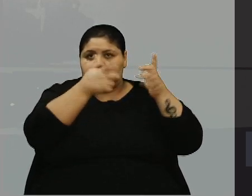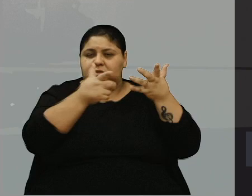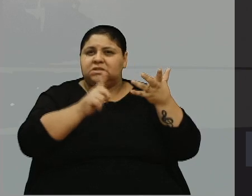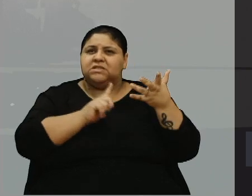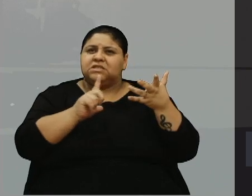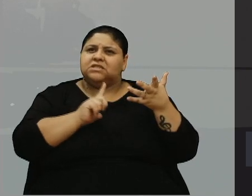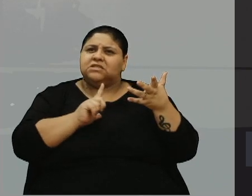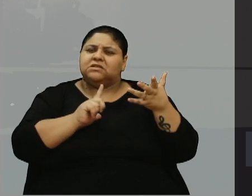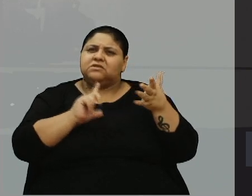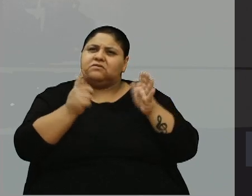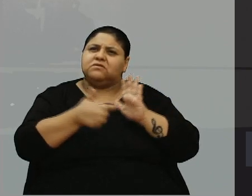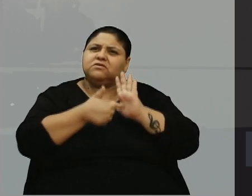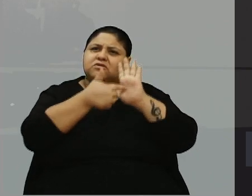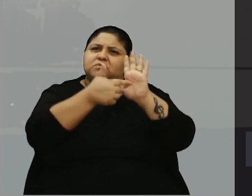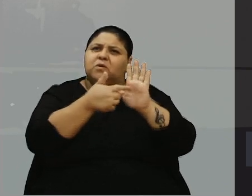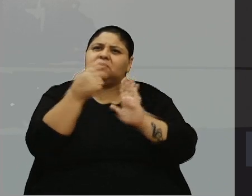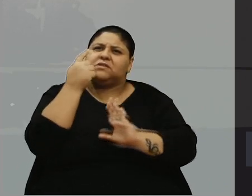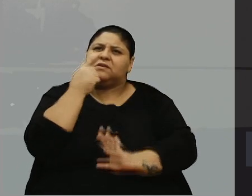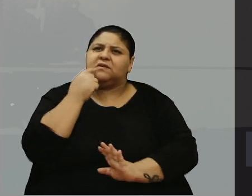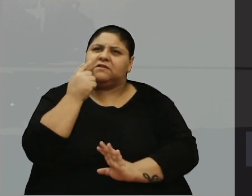está marcando ali em vermelho.